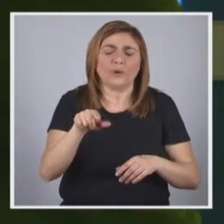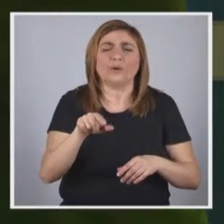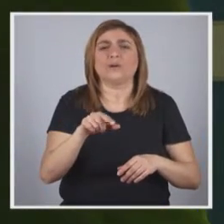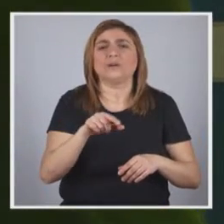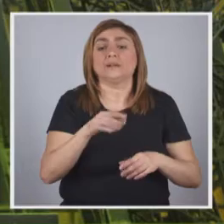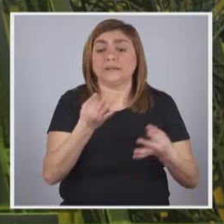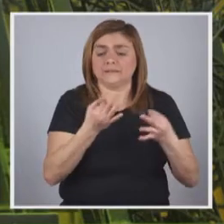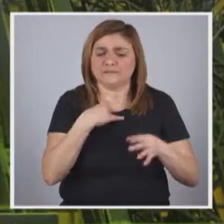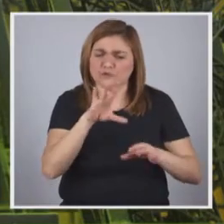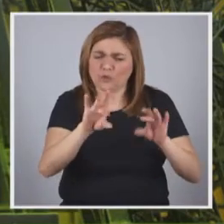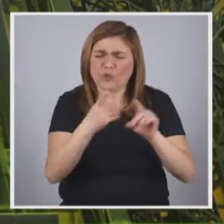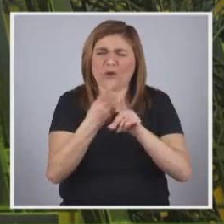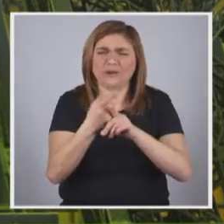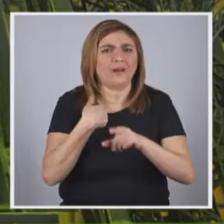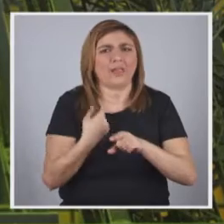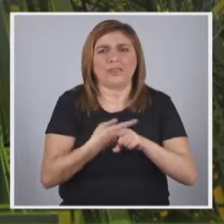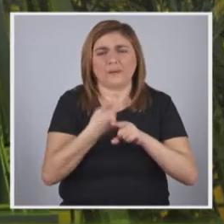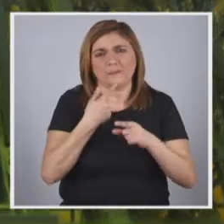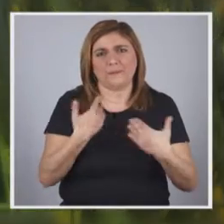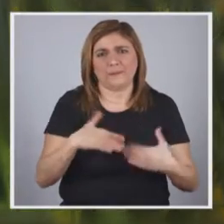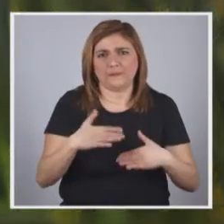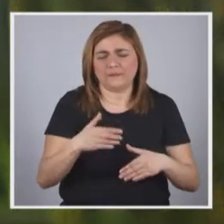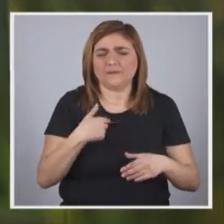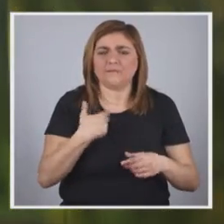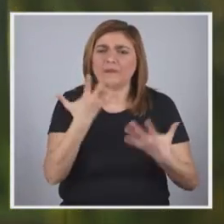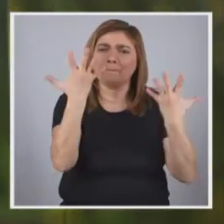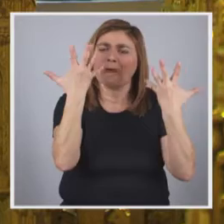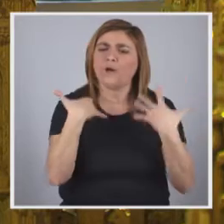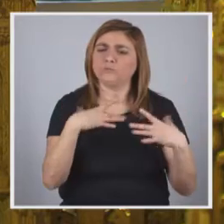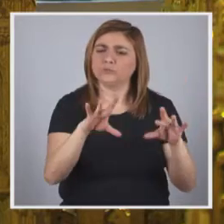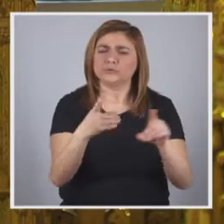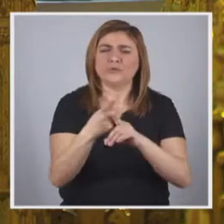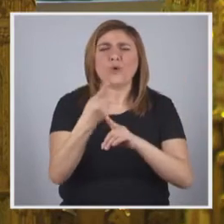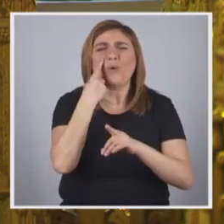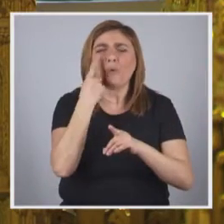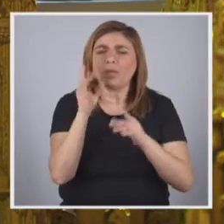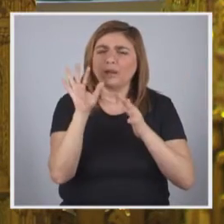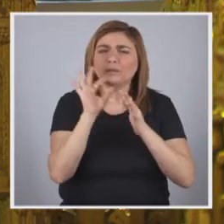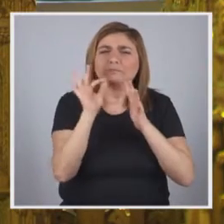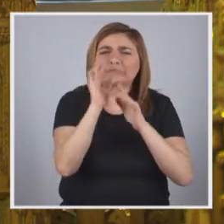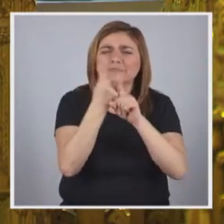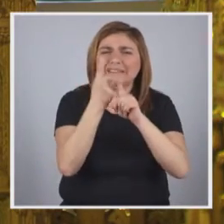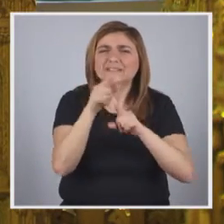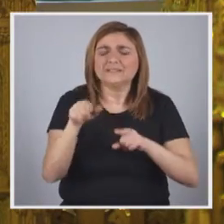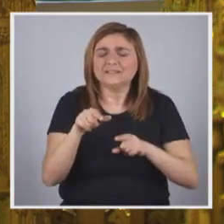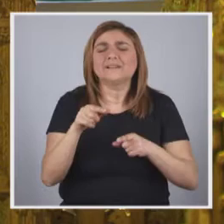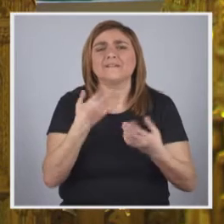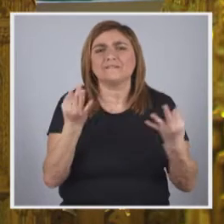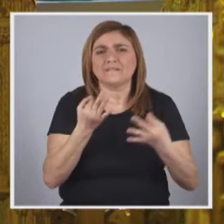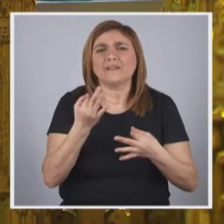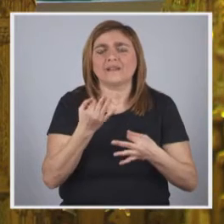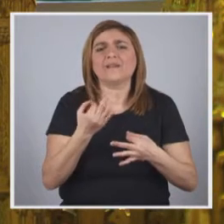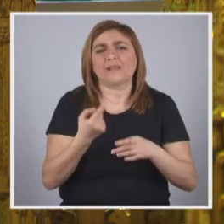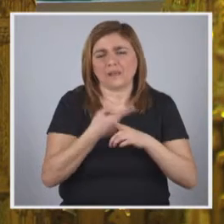depois de poder tocá-los, a mim fascina-me e tê-los ao alcance das mãos, conhecê-los em detalhe. A verdade é que se